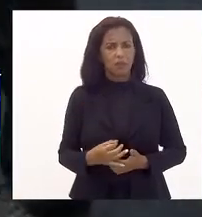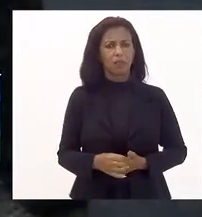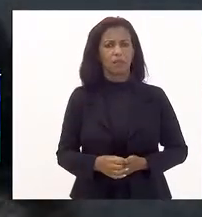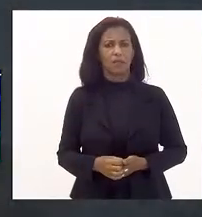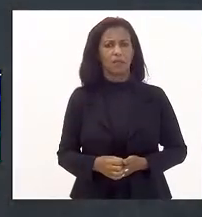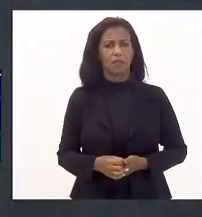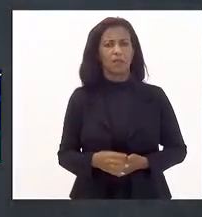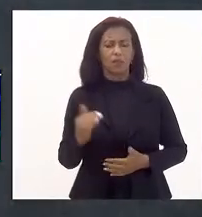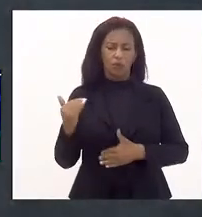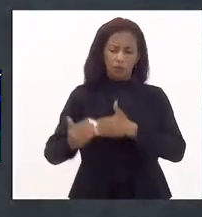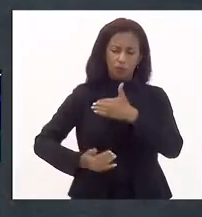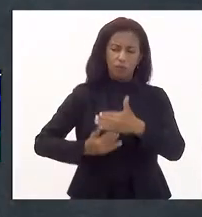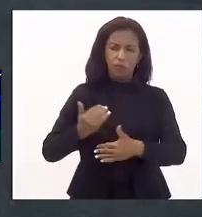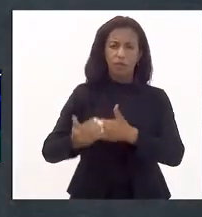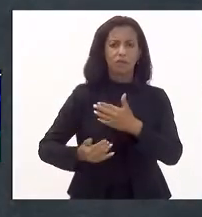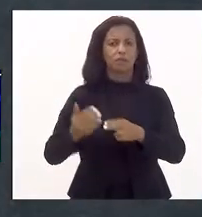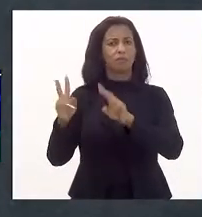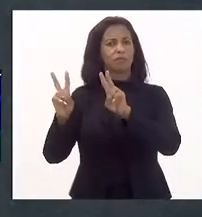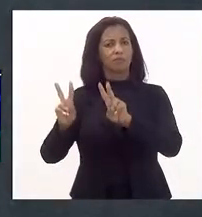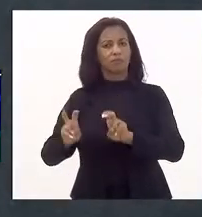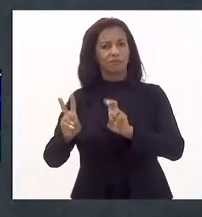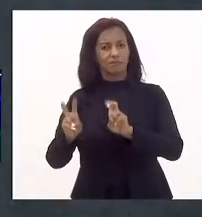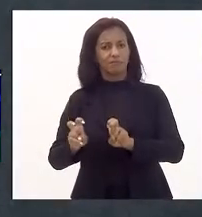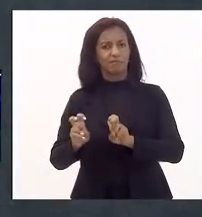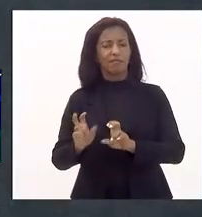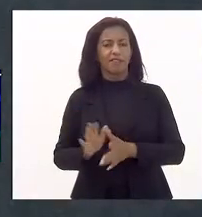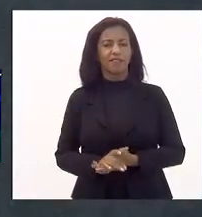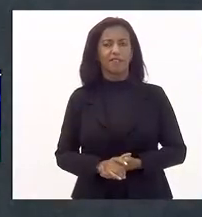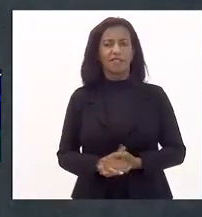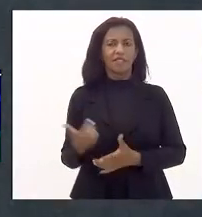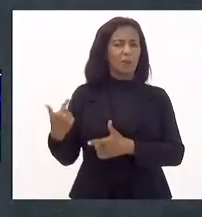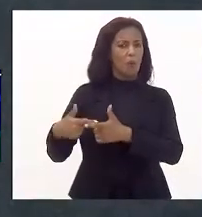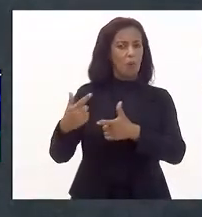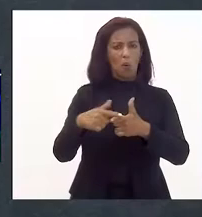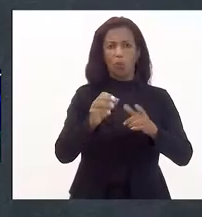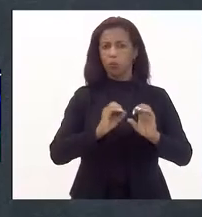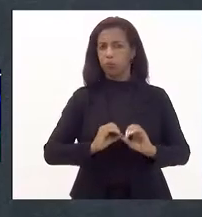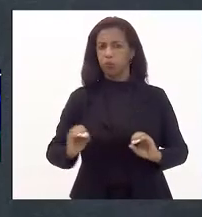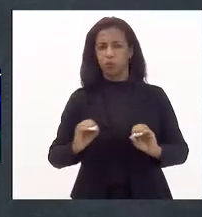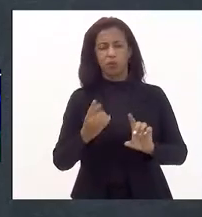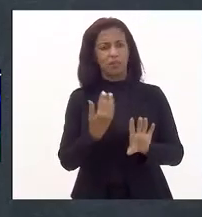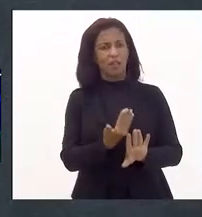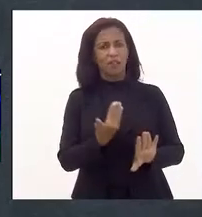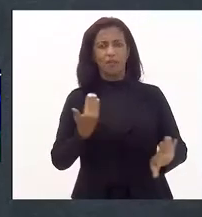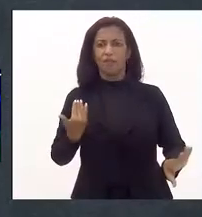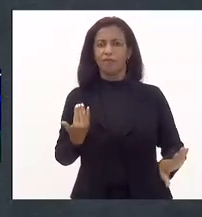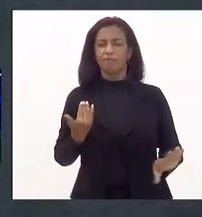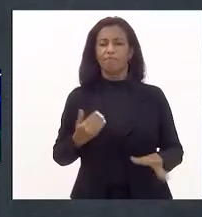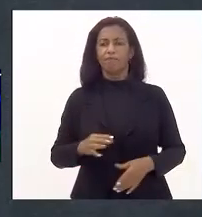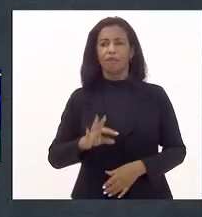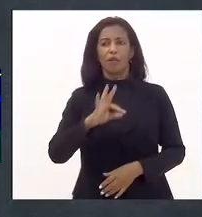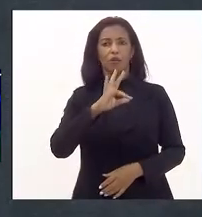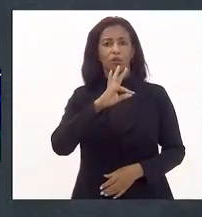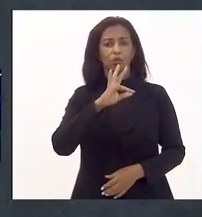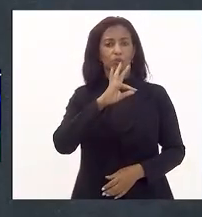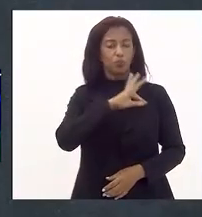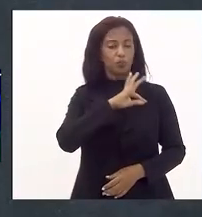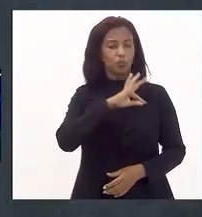em breve, nós vamos avançar com essa matéria, sem essa condenação e sem querer afastar os militares